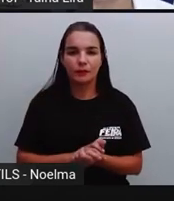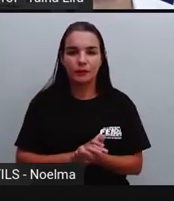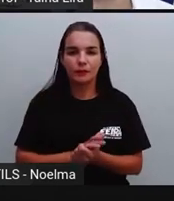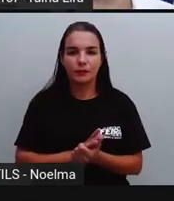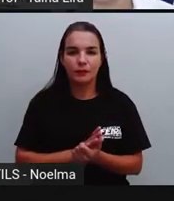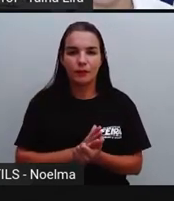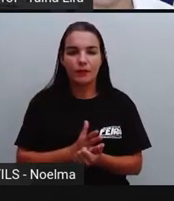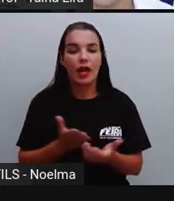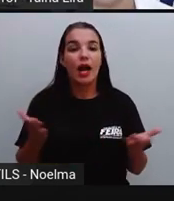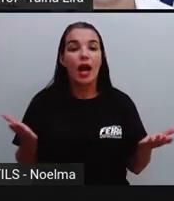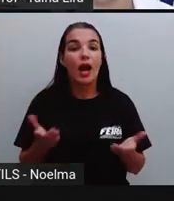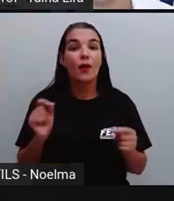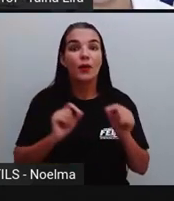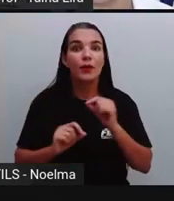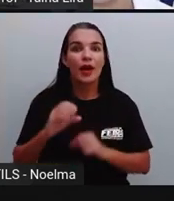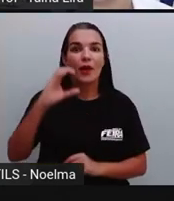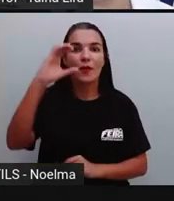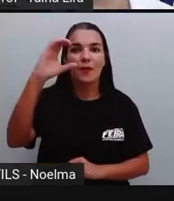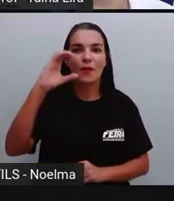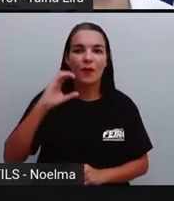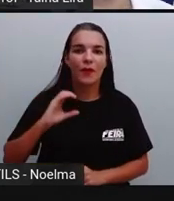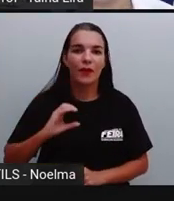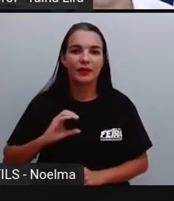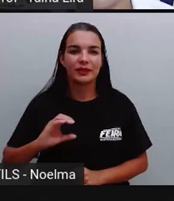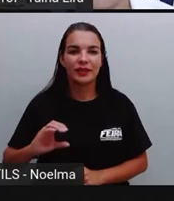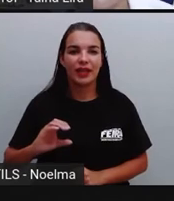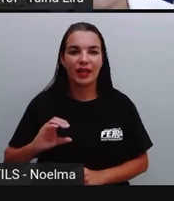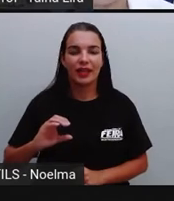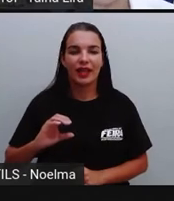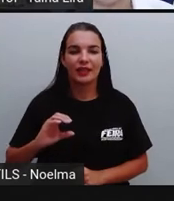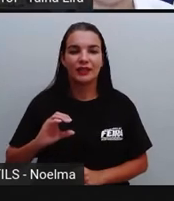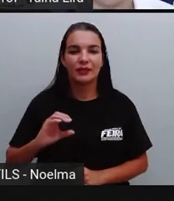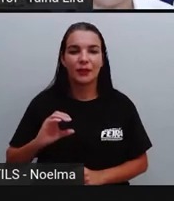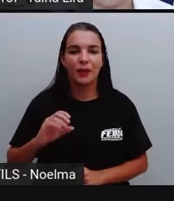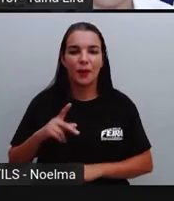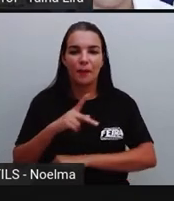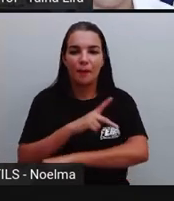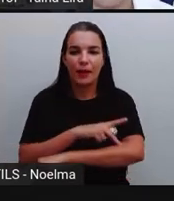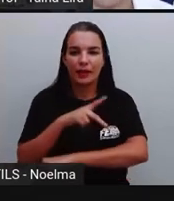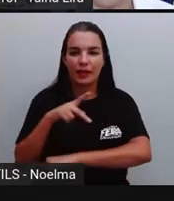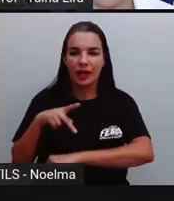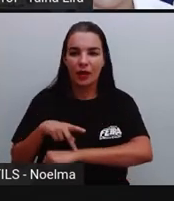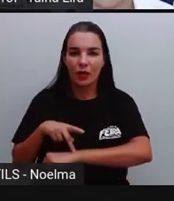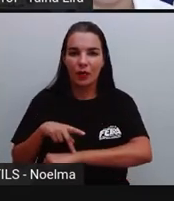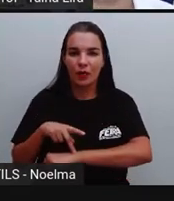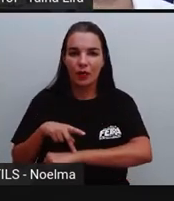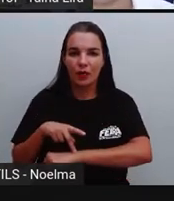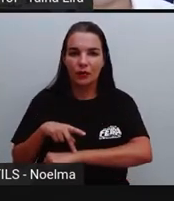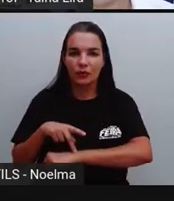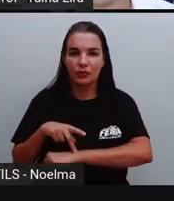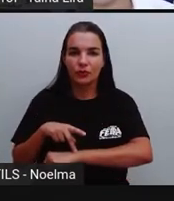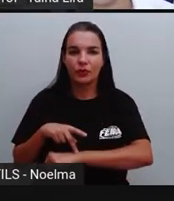O coordenador pedagógico, ele acompanha a aprendizagem do aluno, tá?